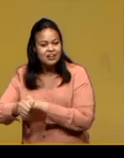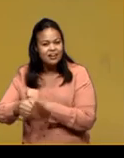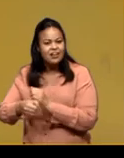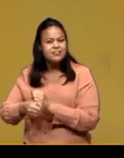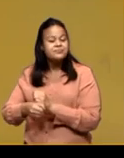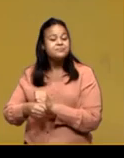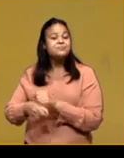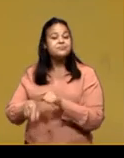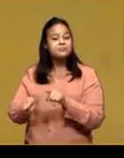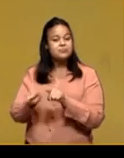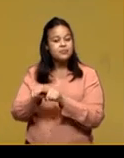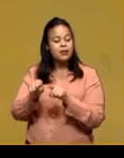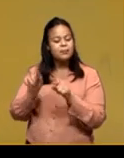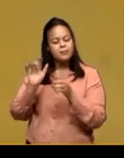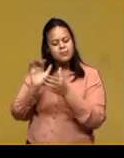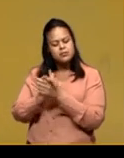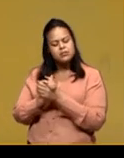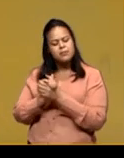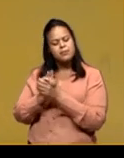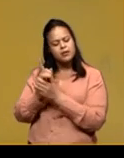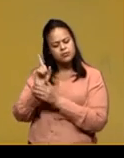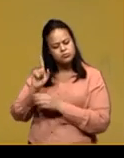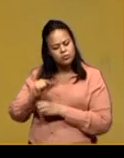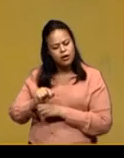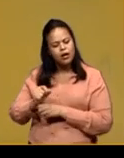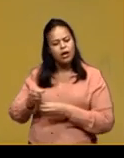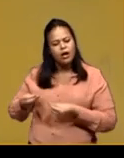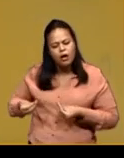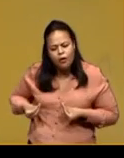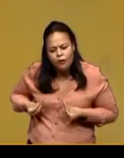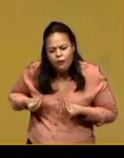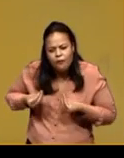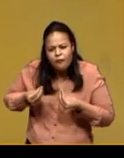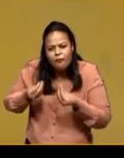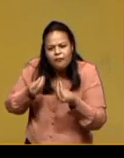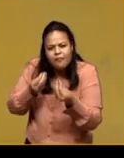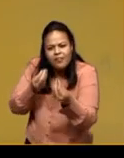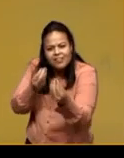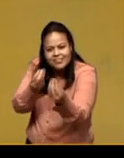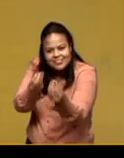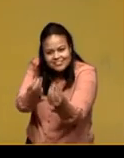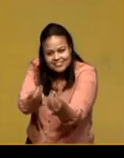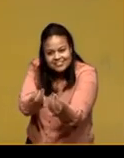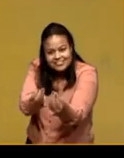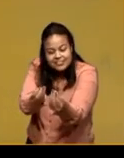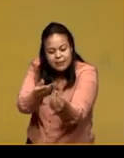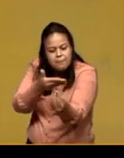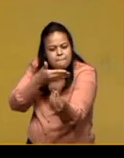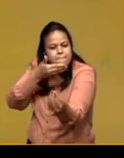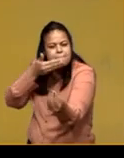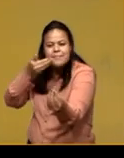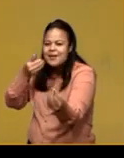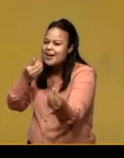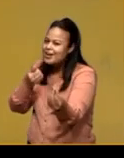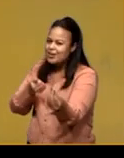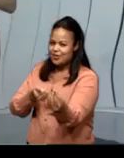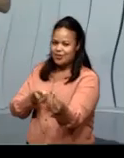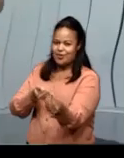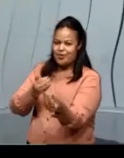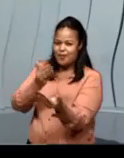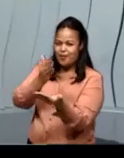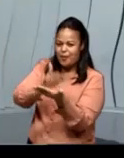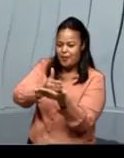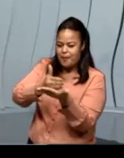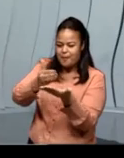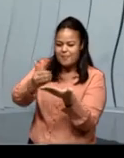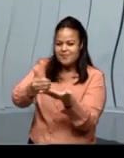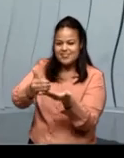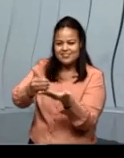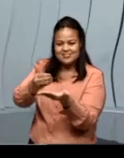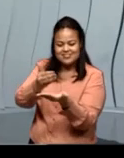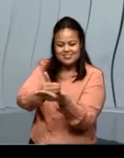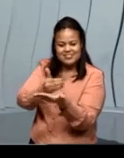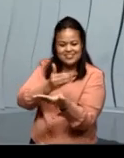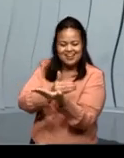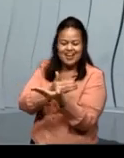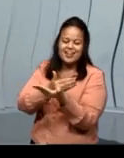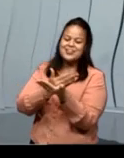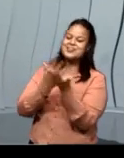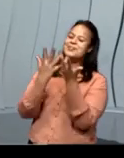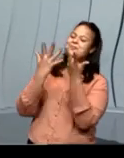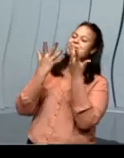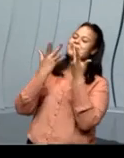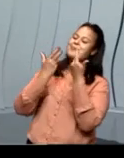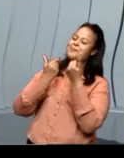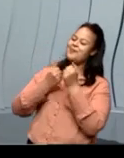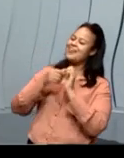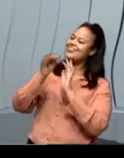um casamento é isso. Oferecer ao outro sempre a melhor metade. Que bonito,